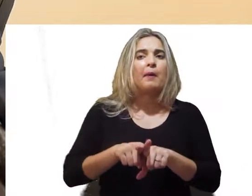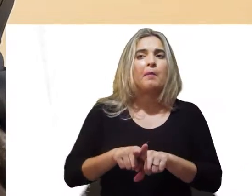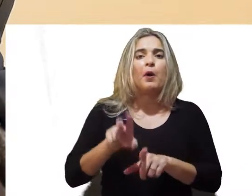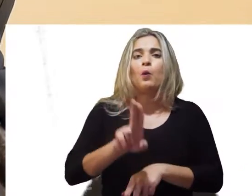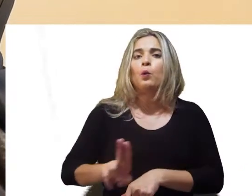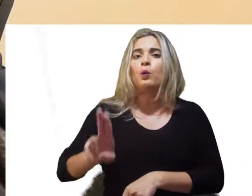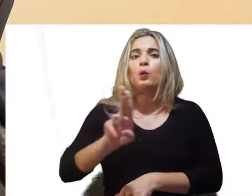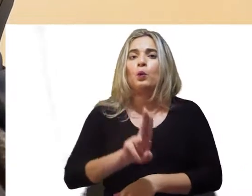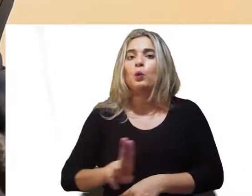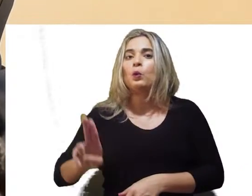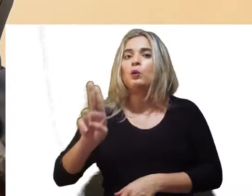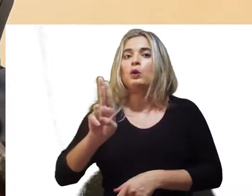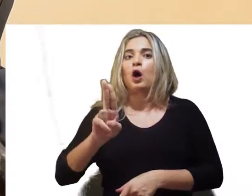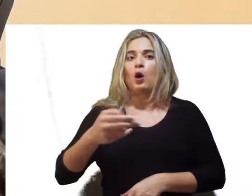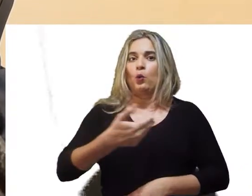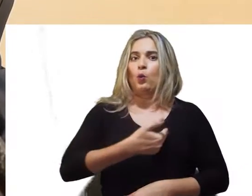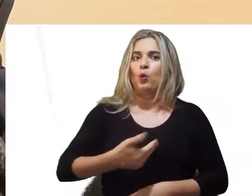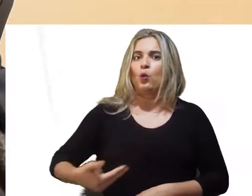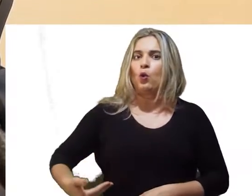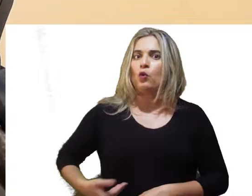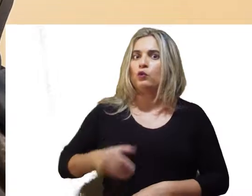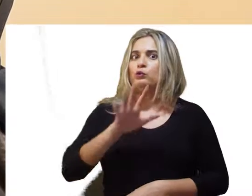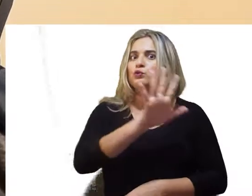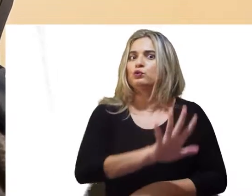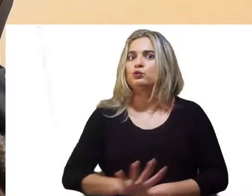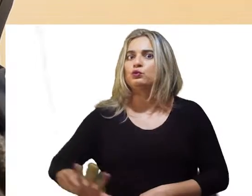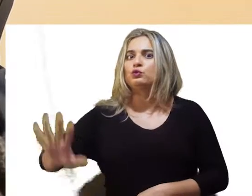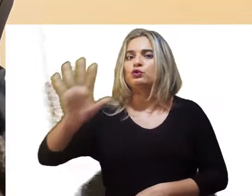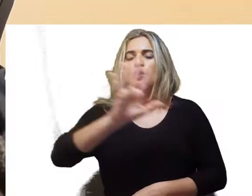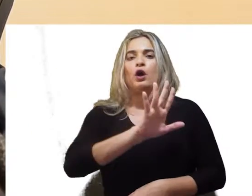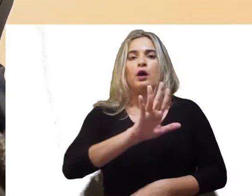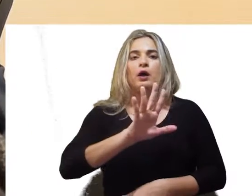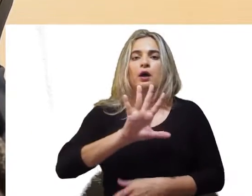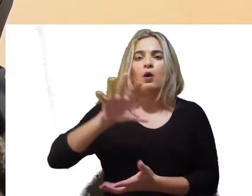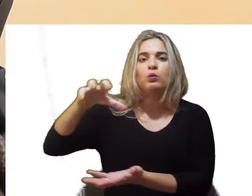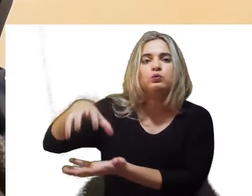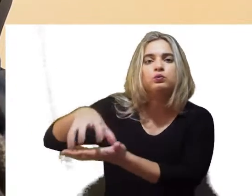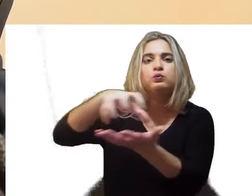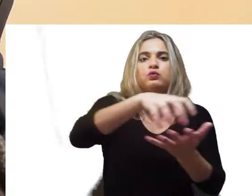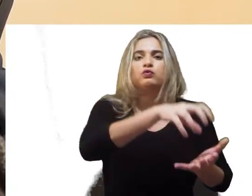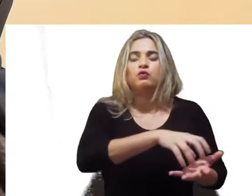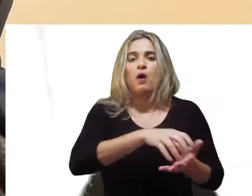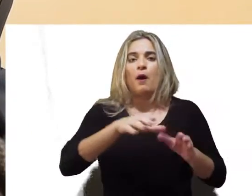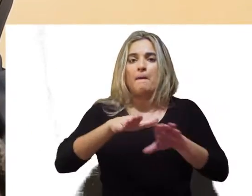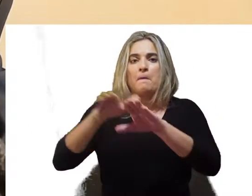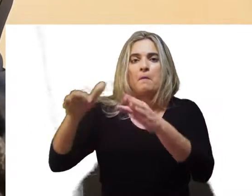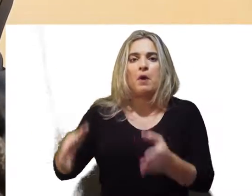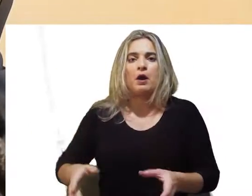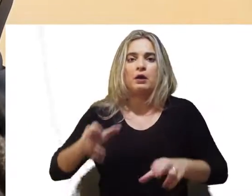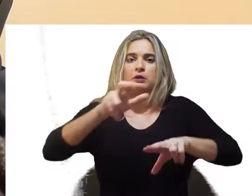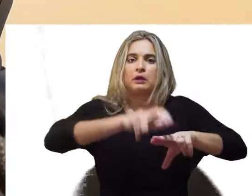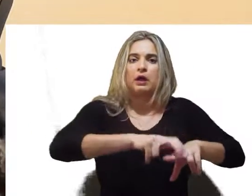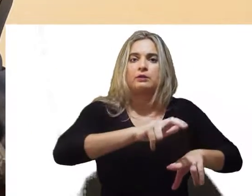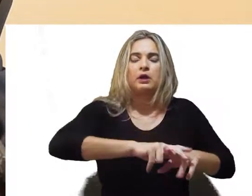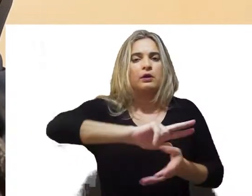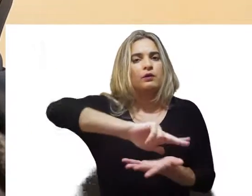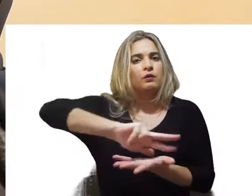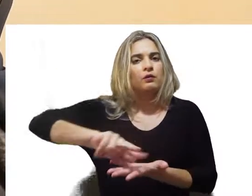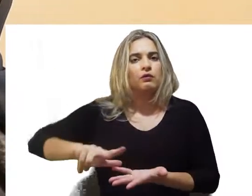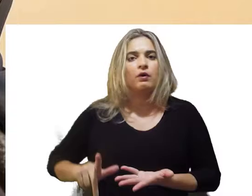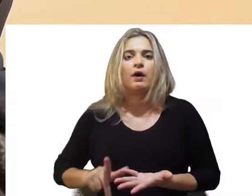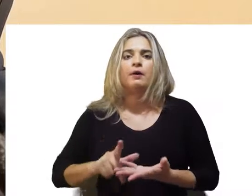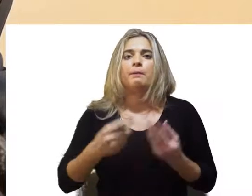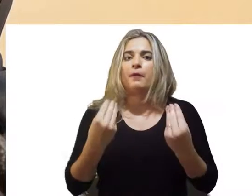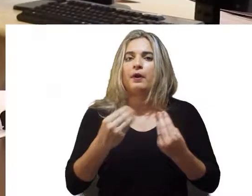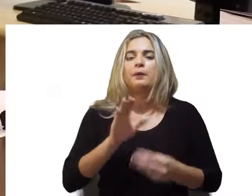uso da máquina pública de maneira geral, bens públicos, instrumentos, móveis em